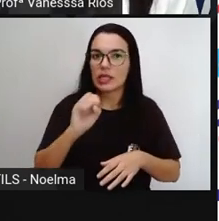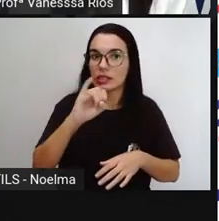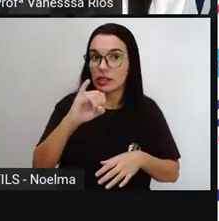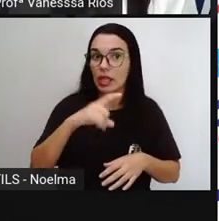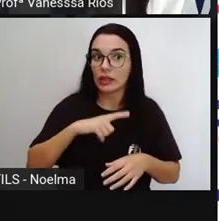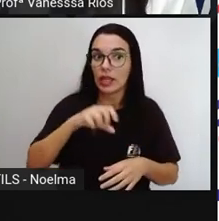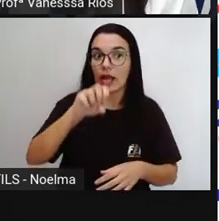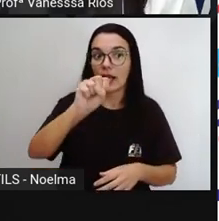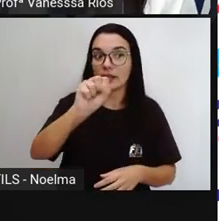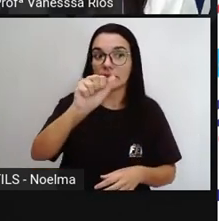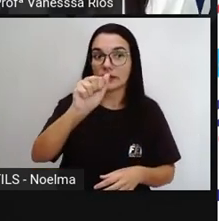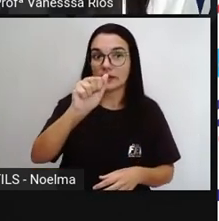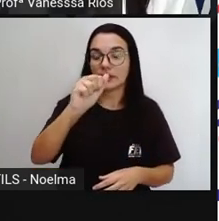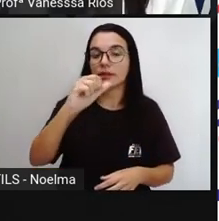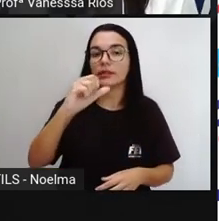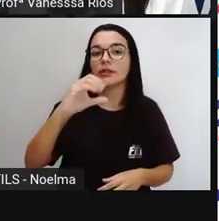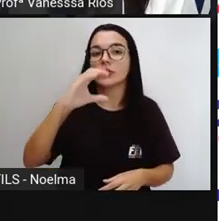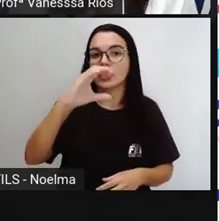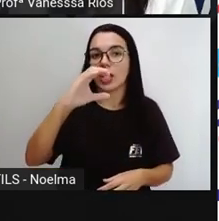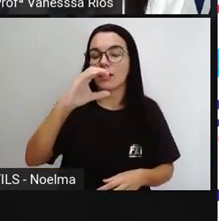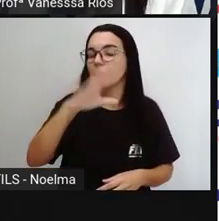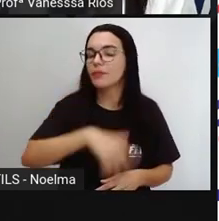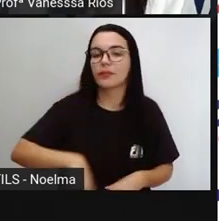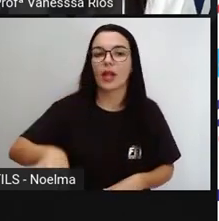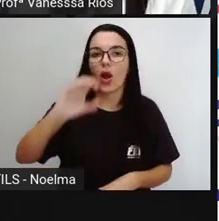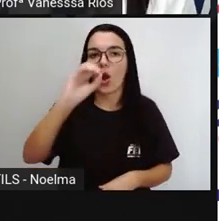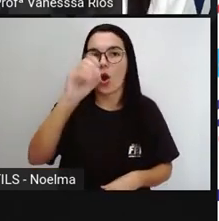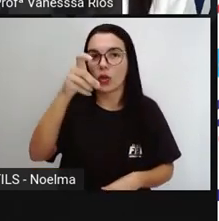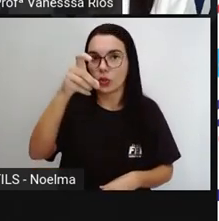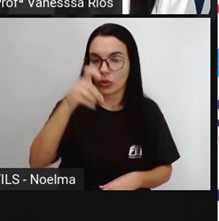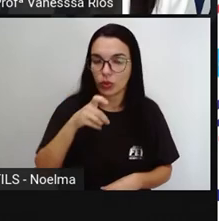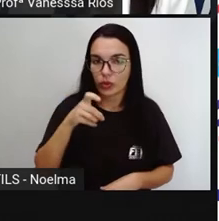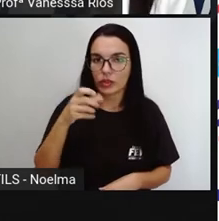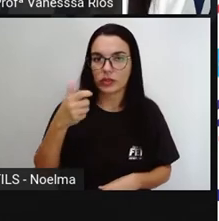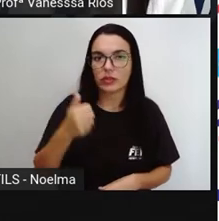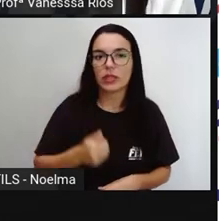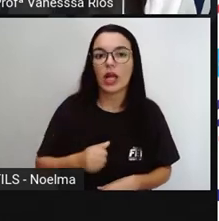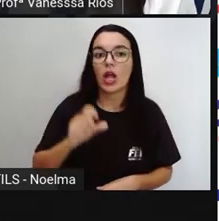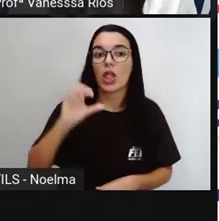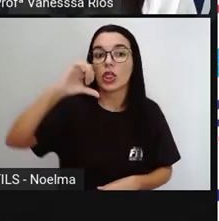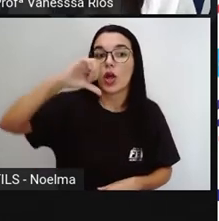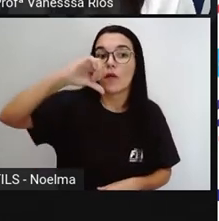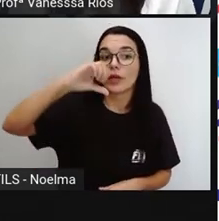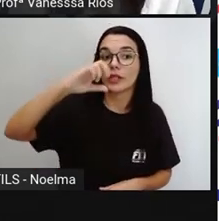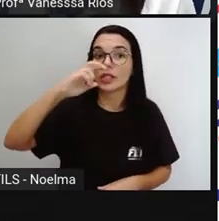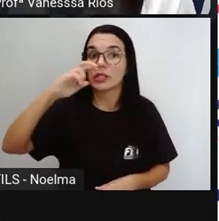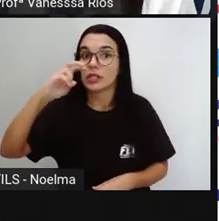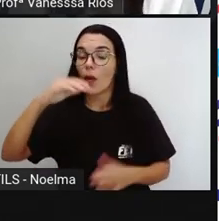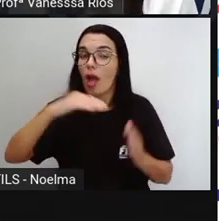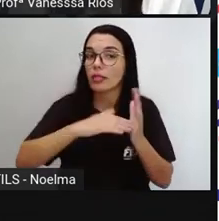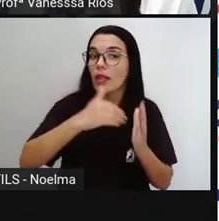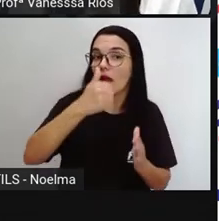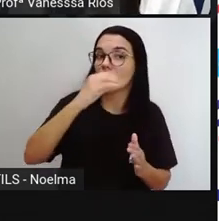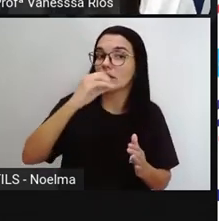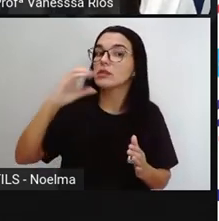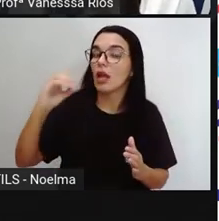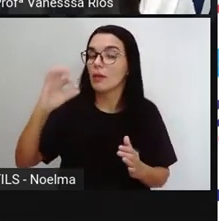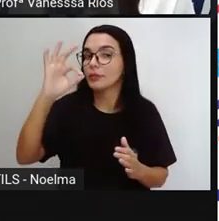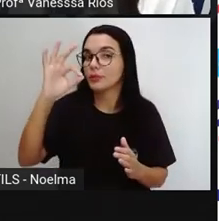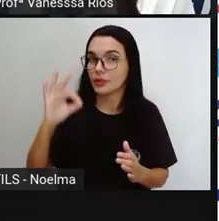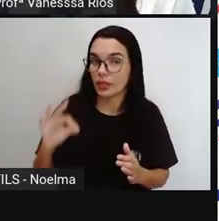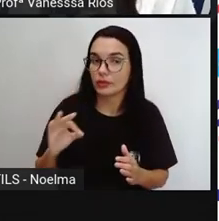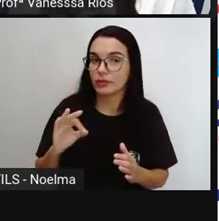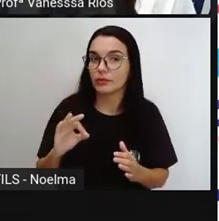do O2 que é o oxigênio é de 95% a 100% Um valor mais